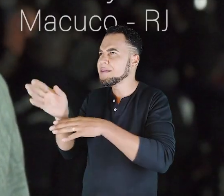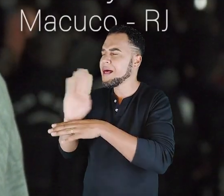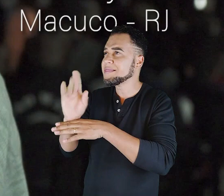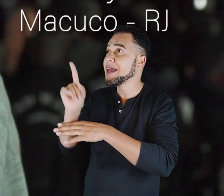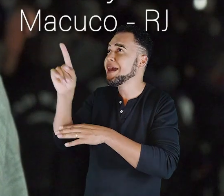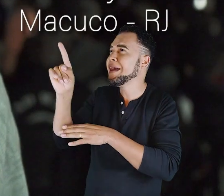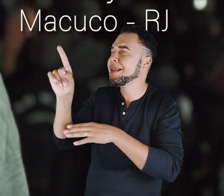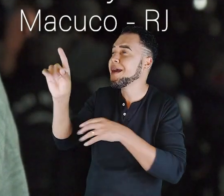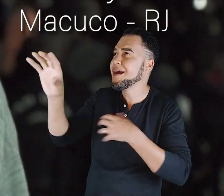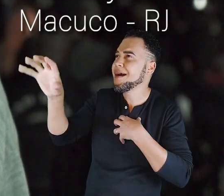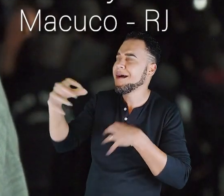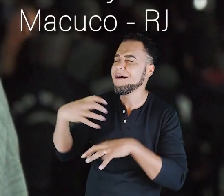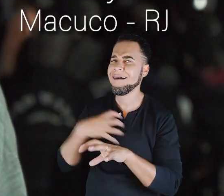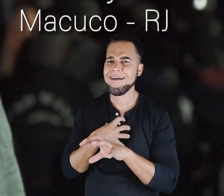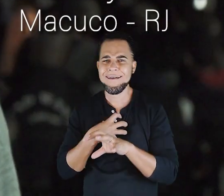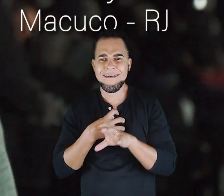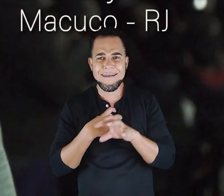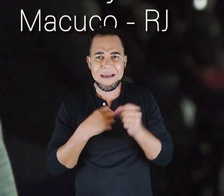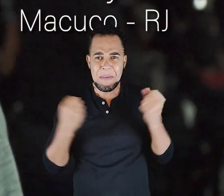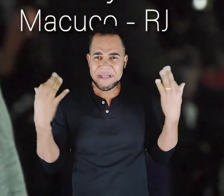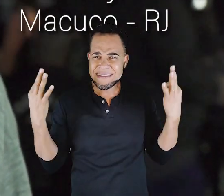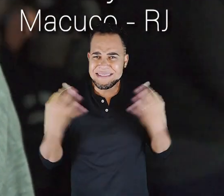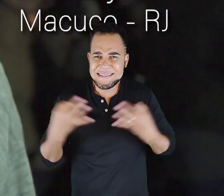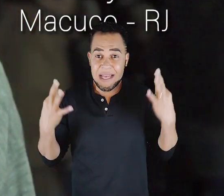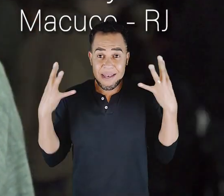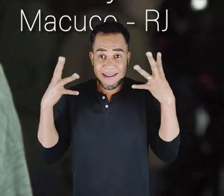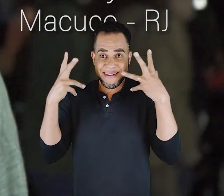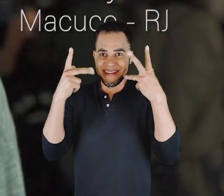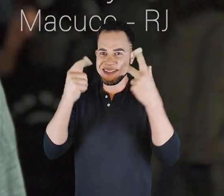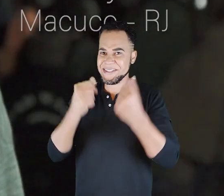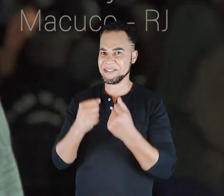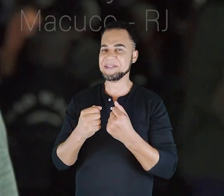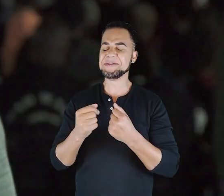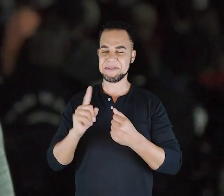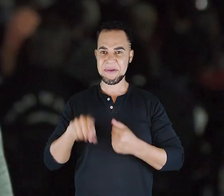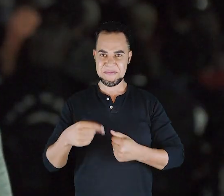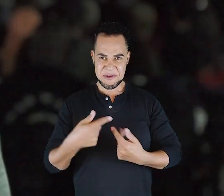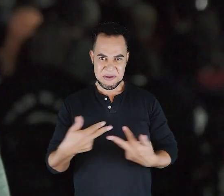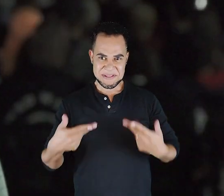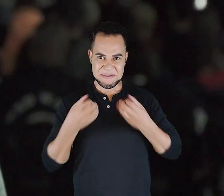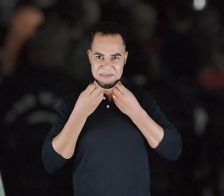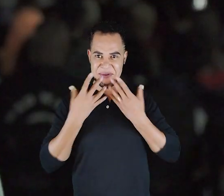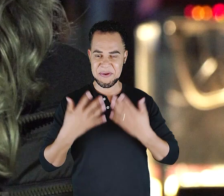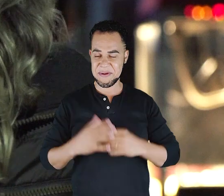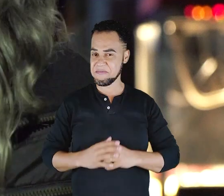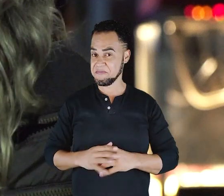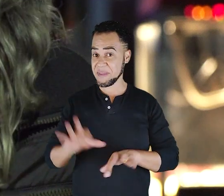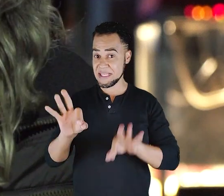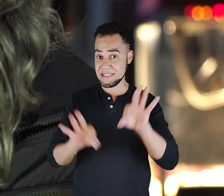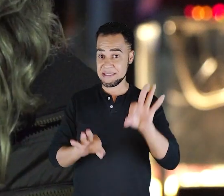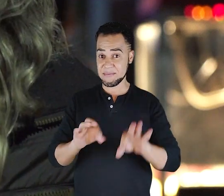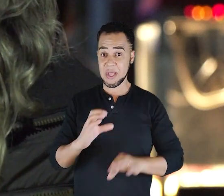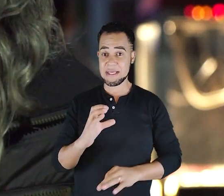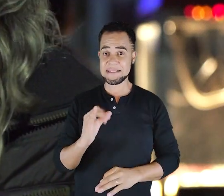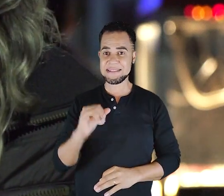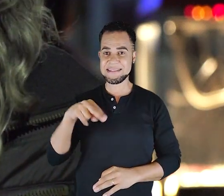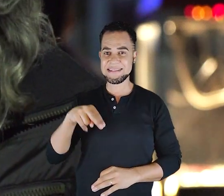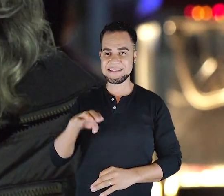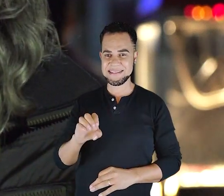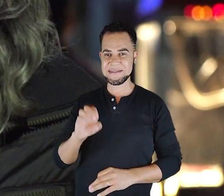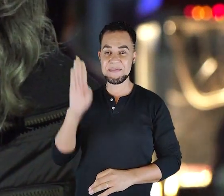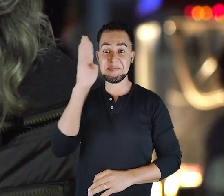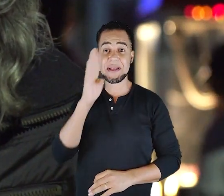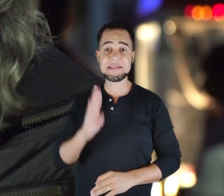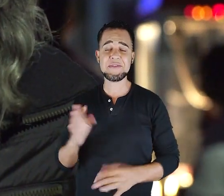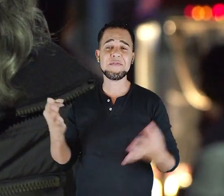maio de 2023. Eu senti maravilhosa, achei lindo. Uma coisa muito boa. Esse projeto Cine Brasil foi